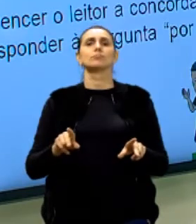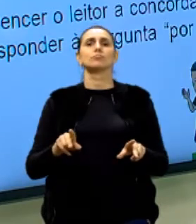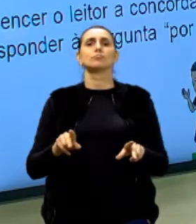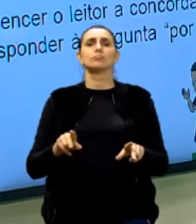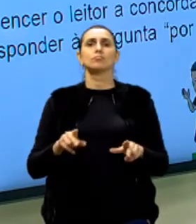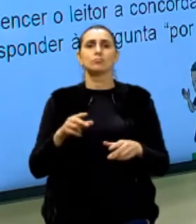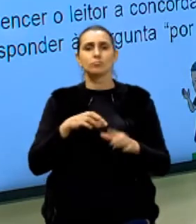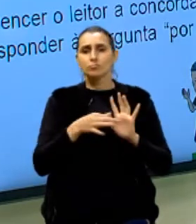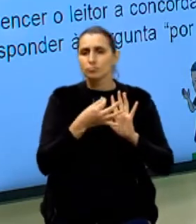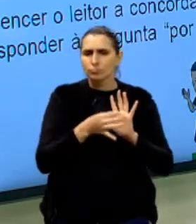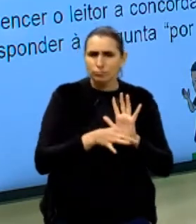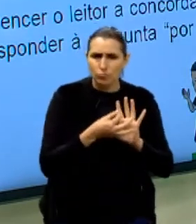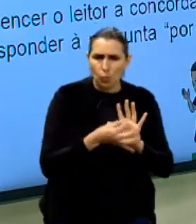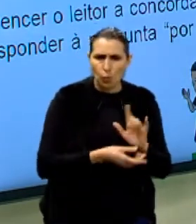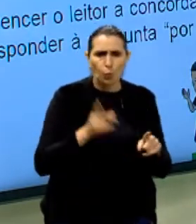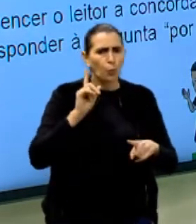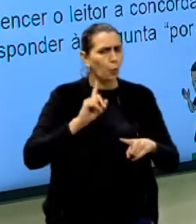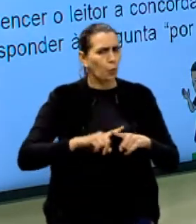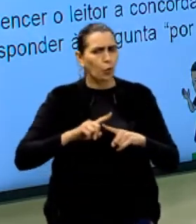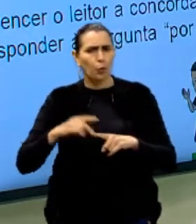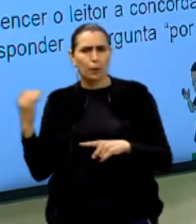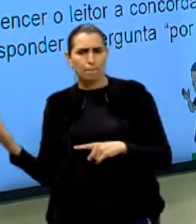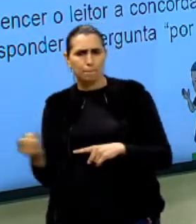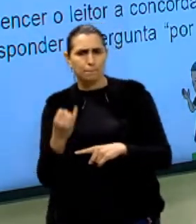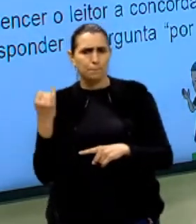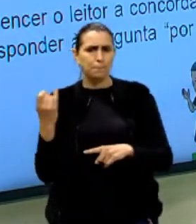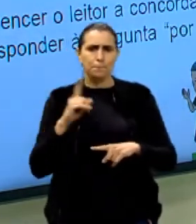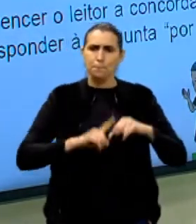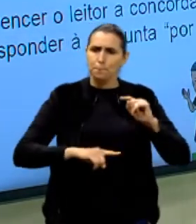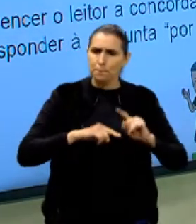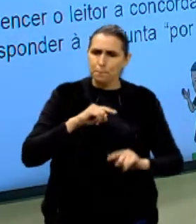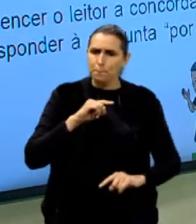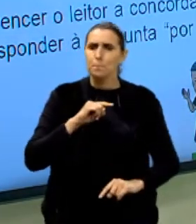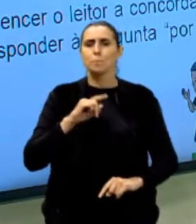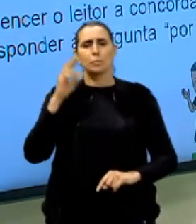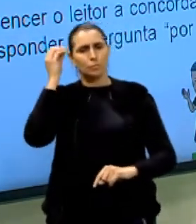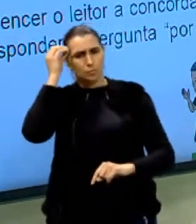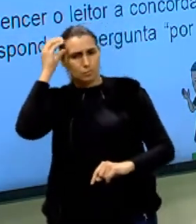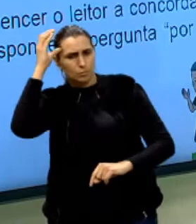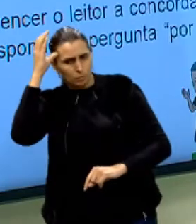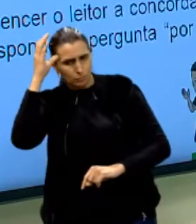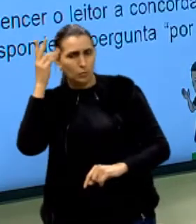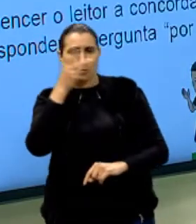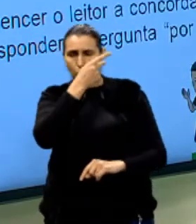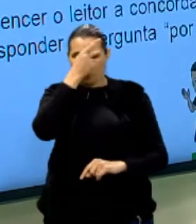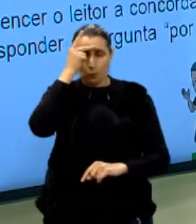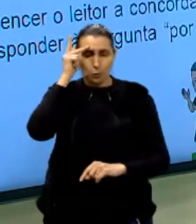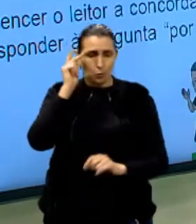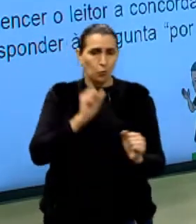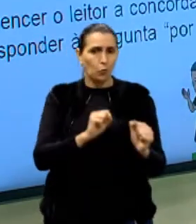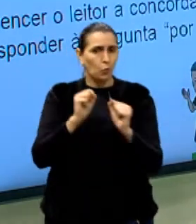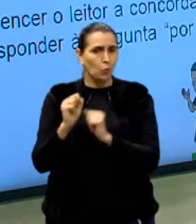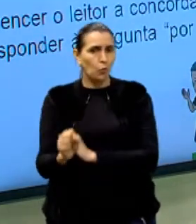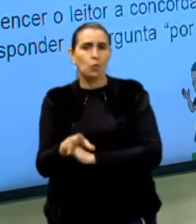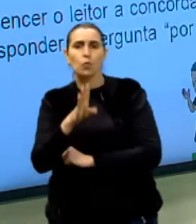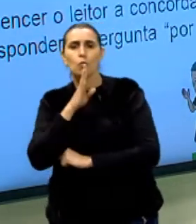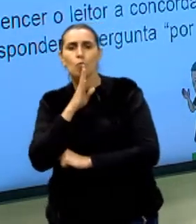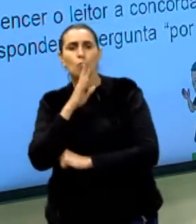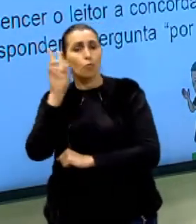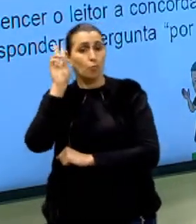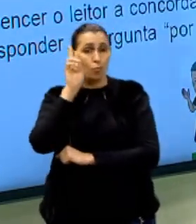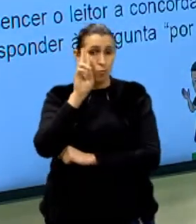disso. Porque ele é um importante instrumento de conhecimento, várias pessoas acabam conhecendo